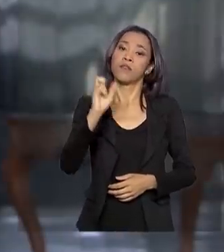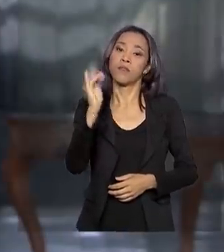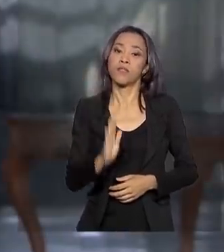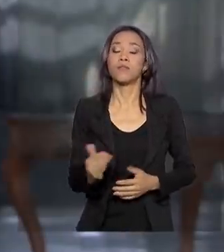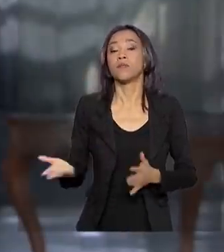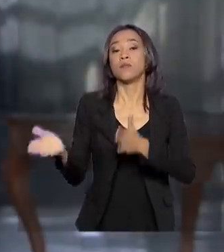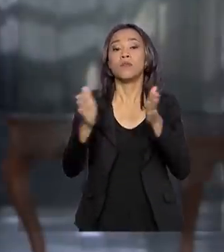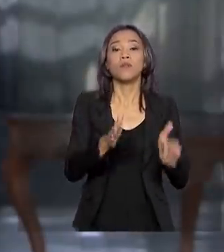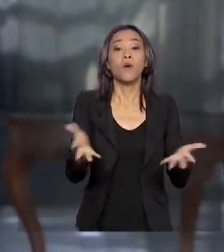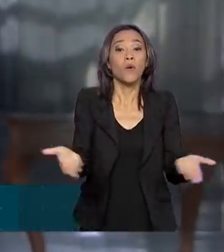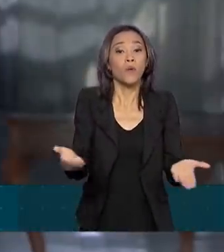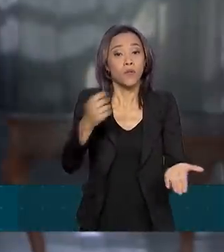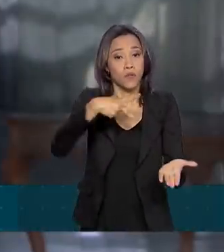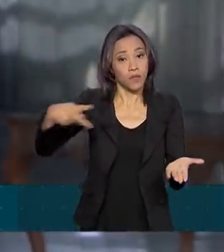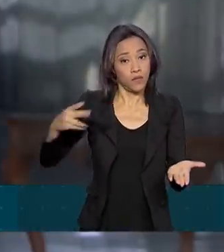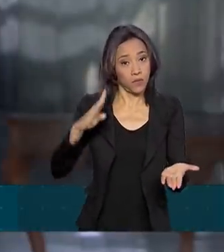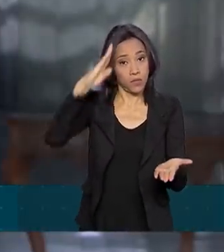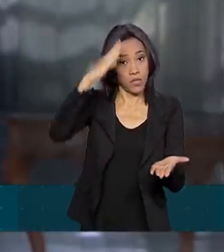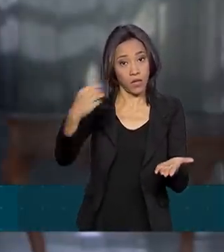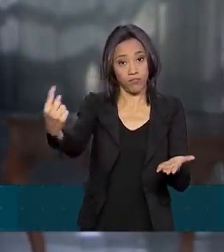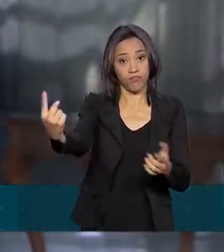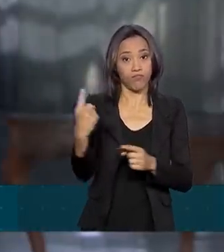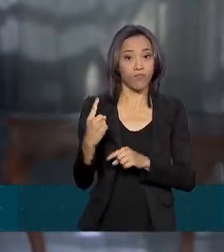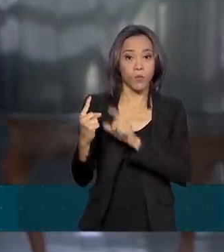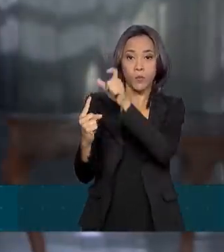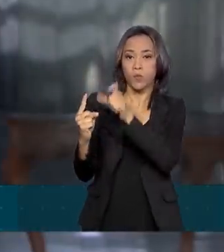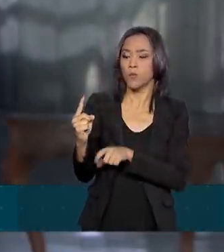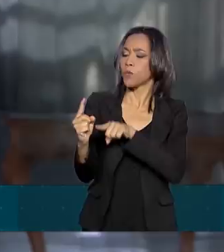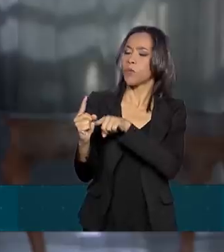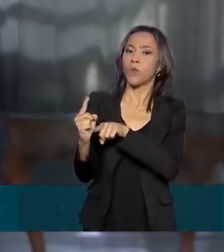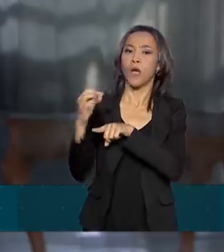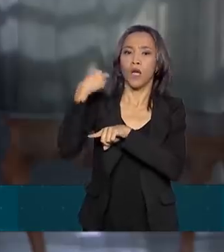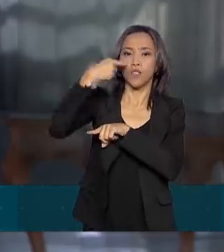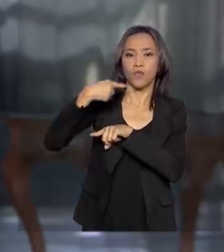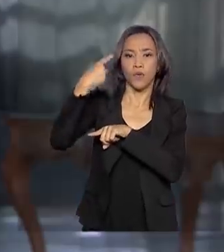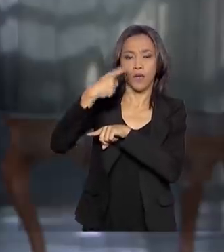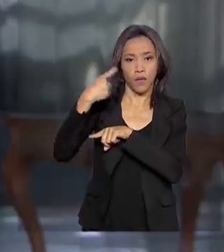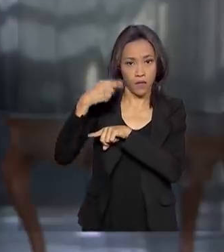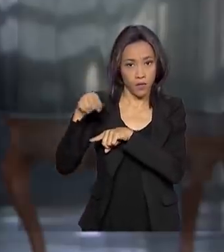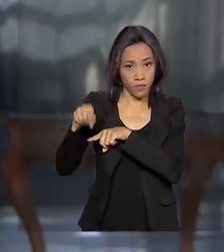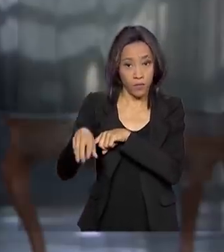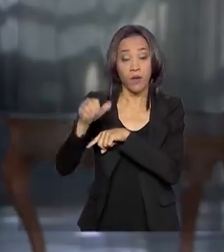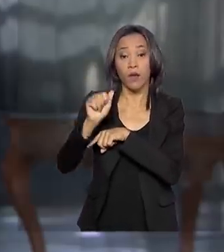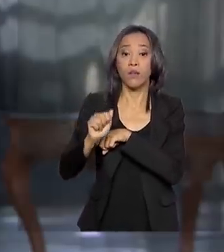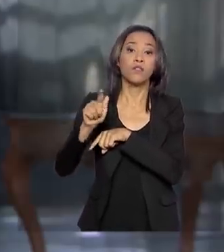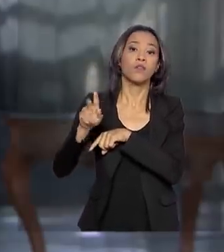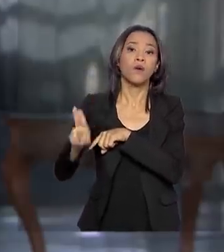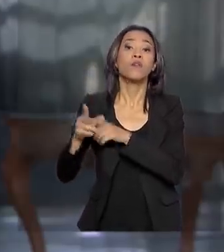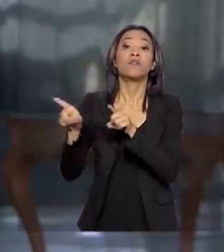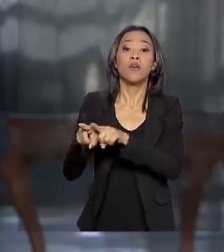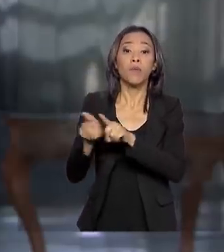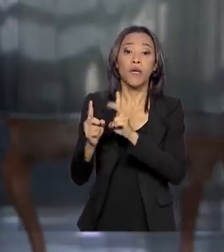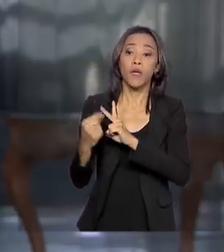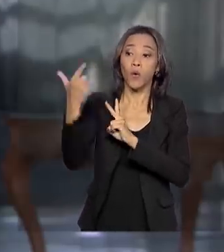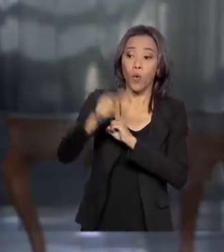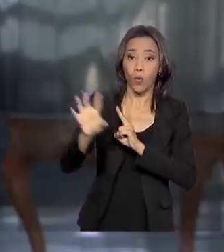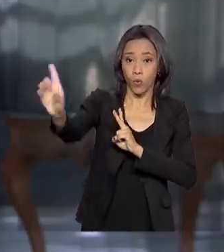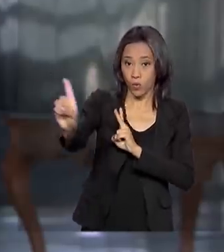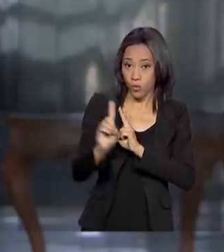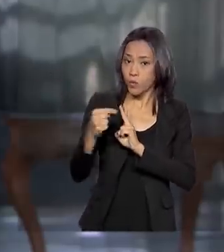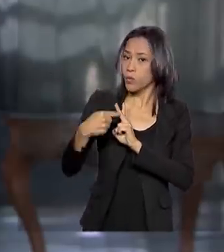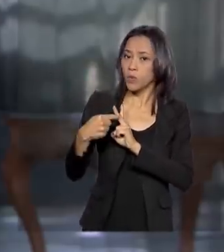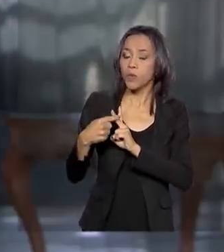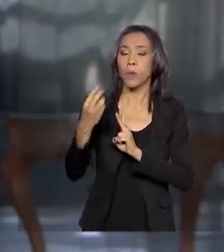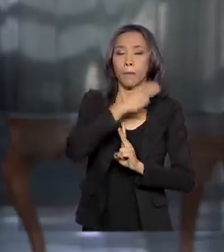Jair Bolsonaro recebe aqui no Palácio do Planalto o advogado-geral da União, André Luiz de Almeida, e também Abraham Ventralbe,